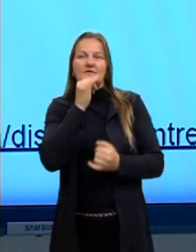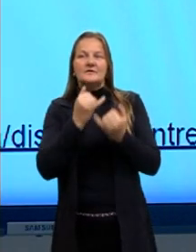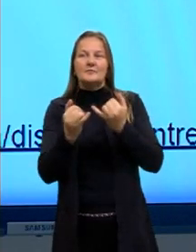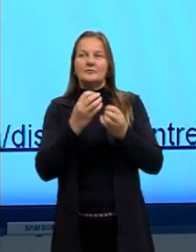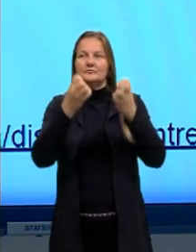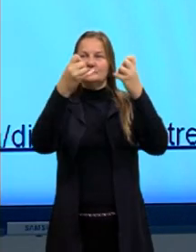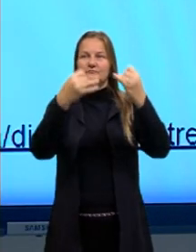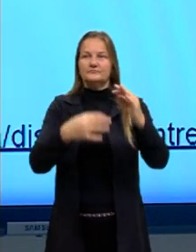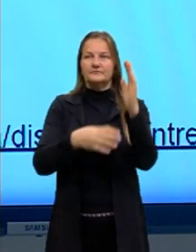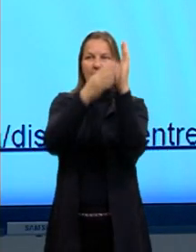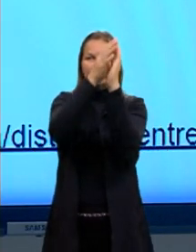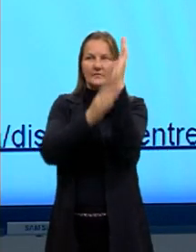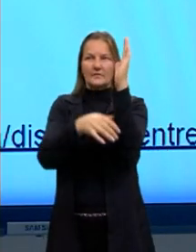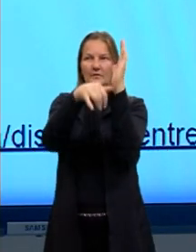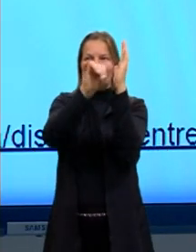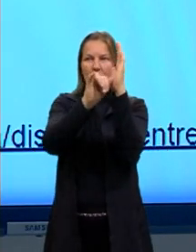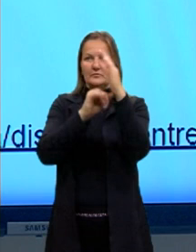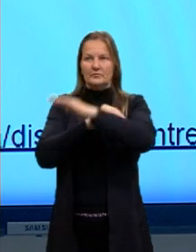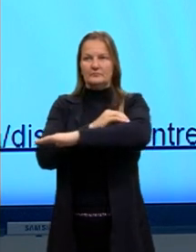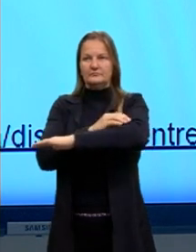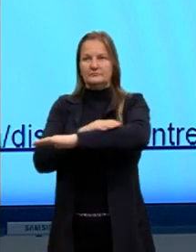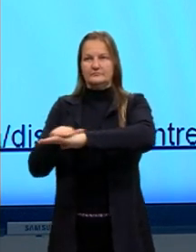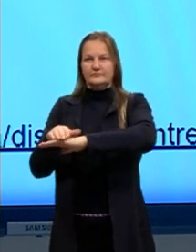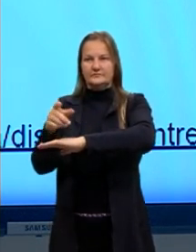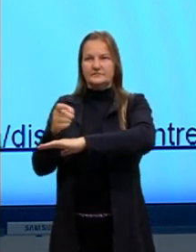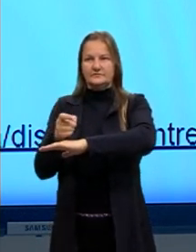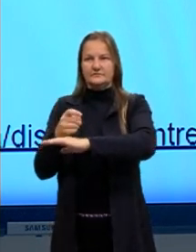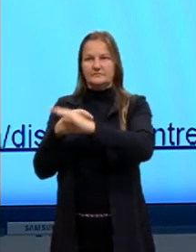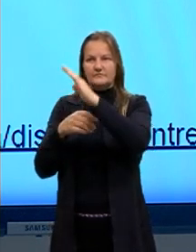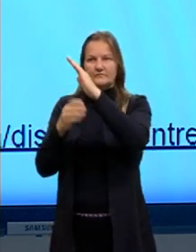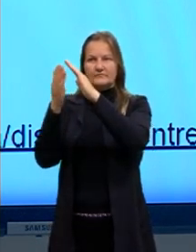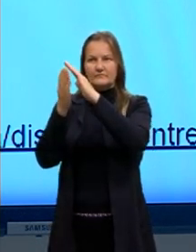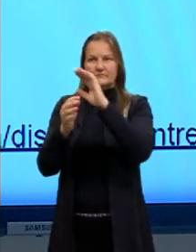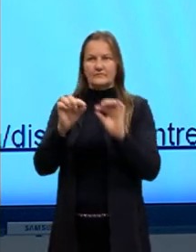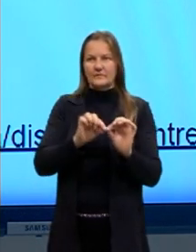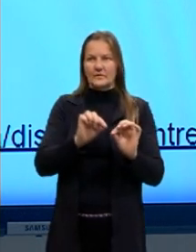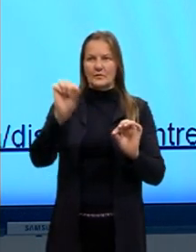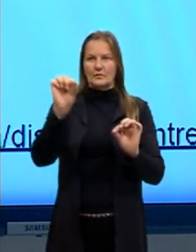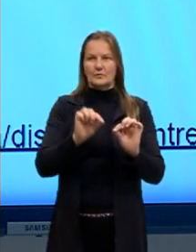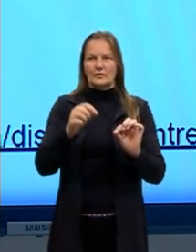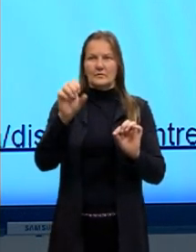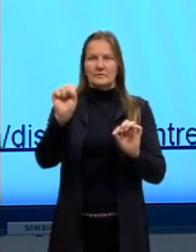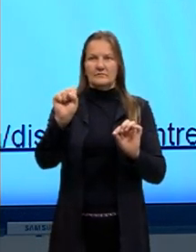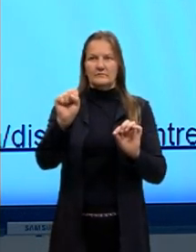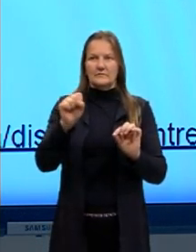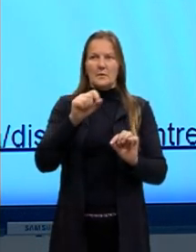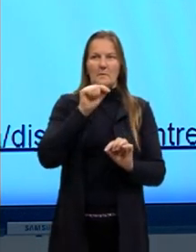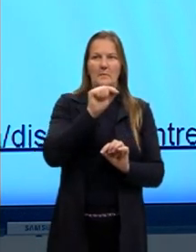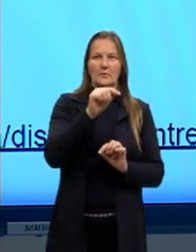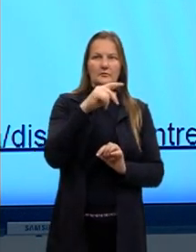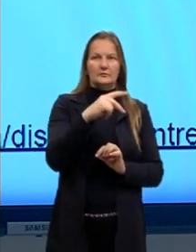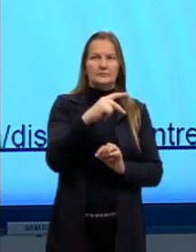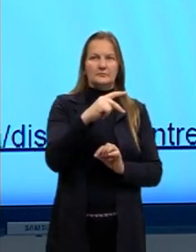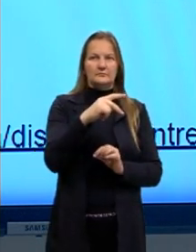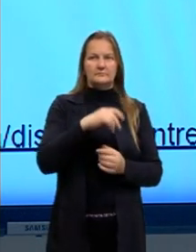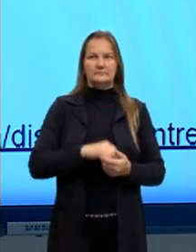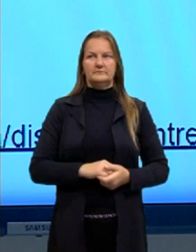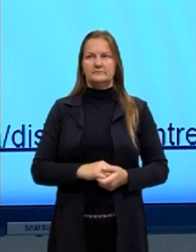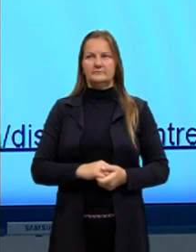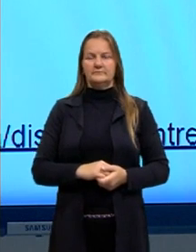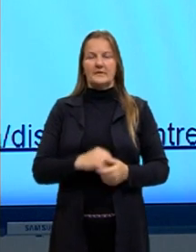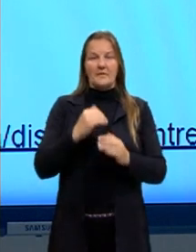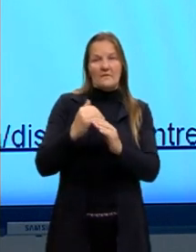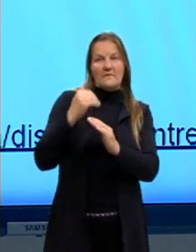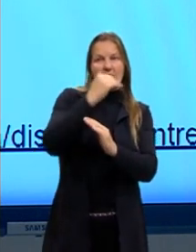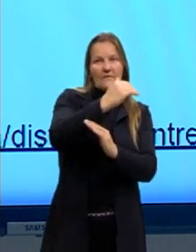eixos, uma reta aqui chamada de reta S e o ponto P, que é um ponto, então, que não pertence